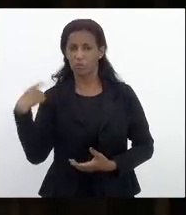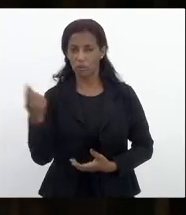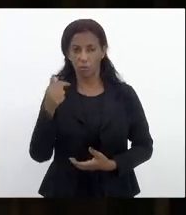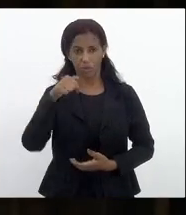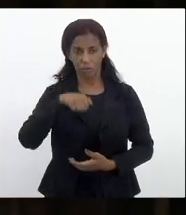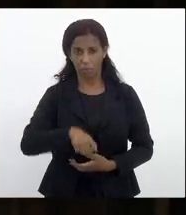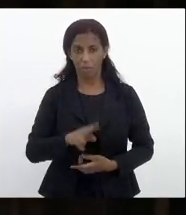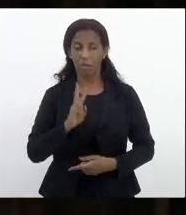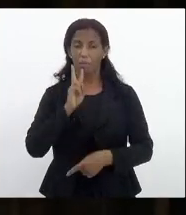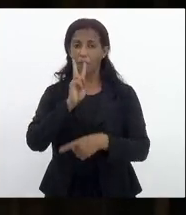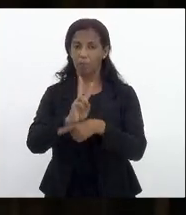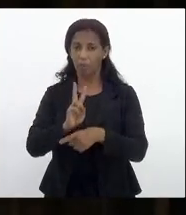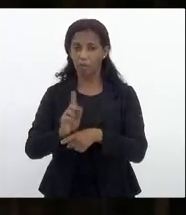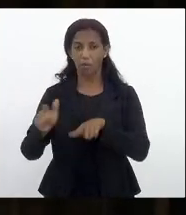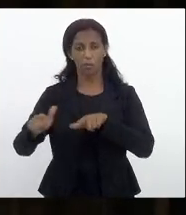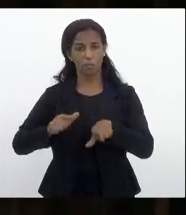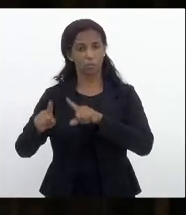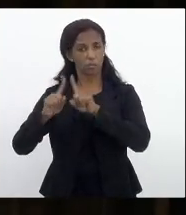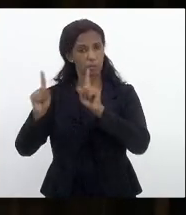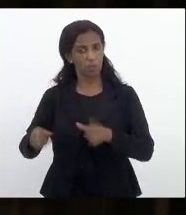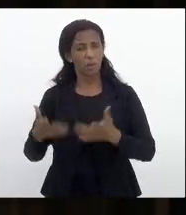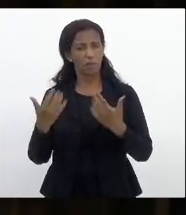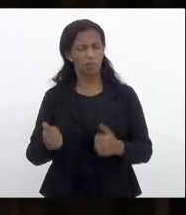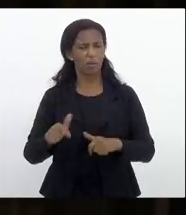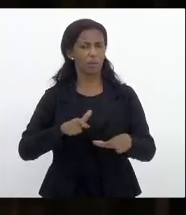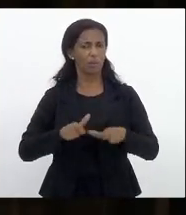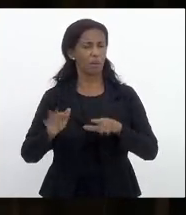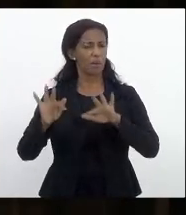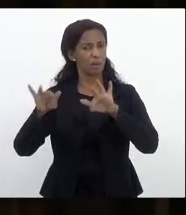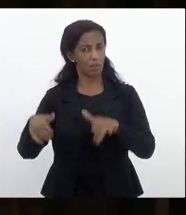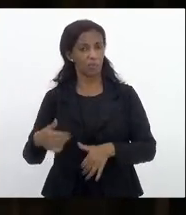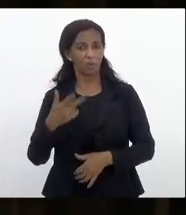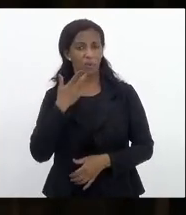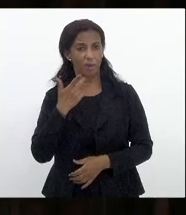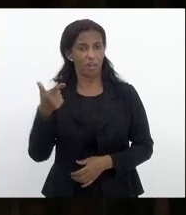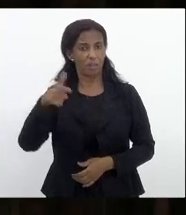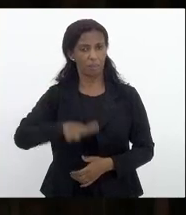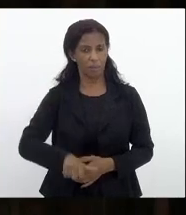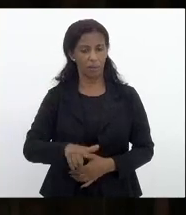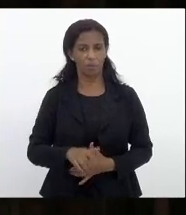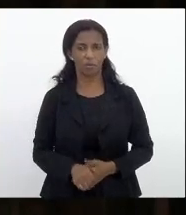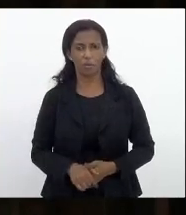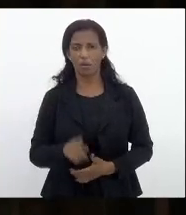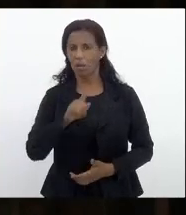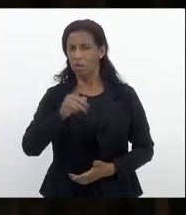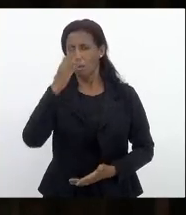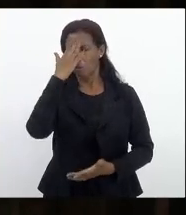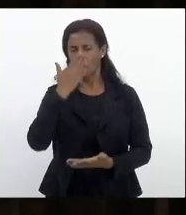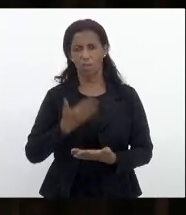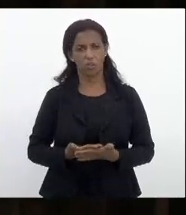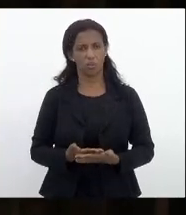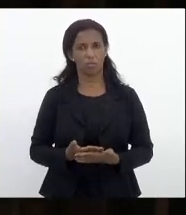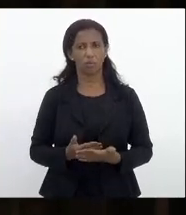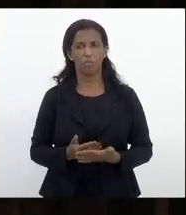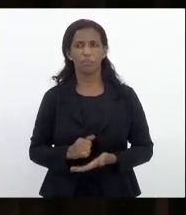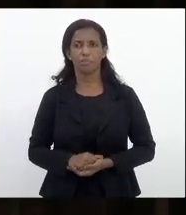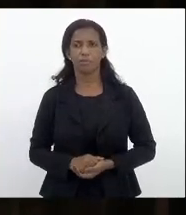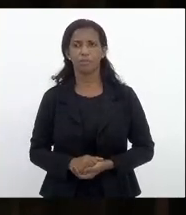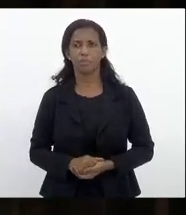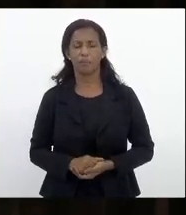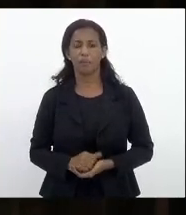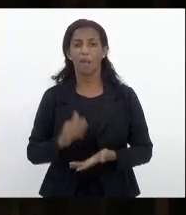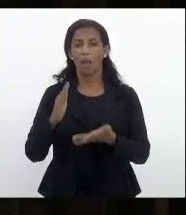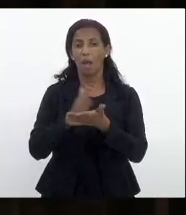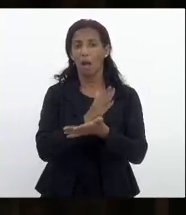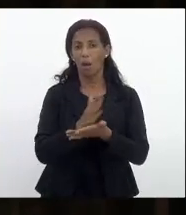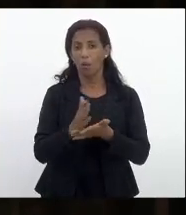para defender o servidor público vamos trabalhar até o fim eu disse hoje repito não acredito que vá passar algumas